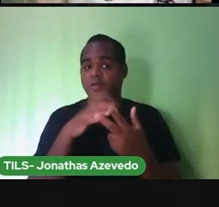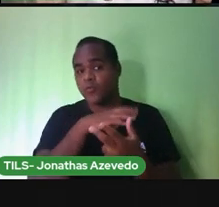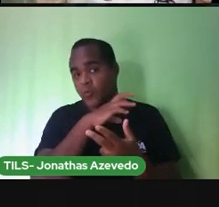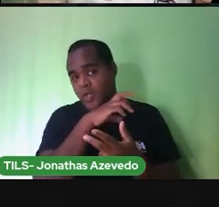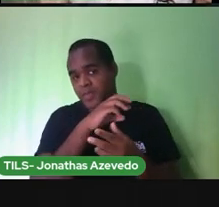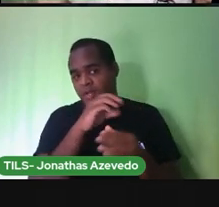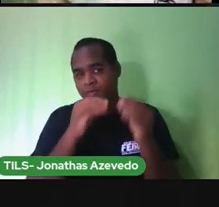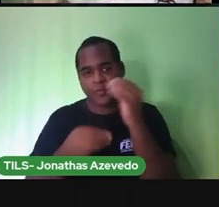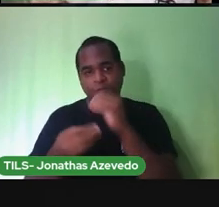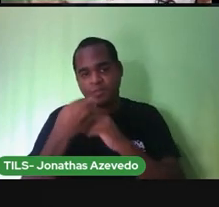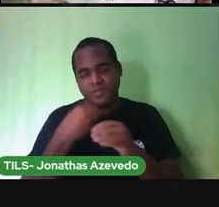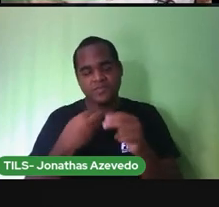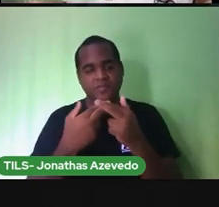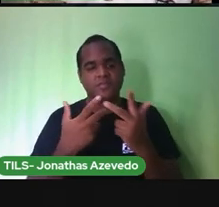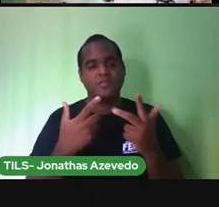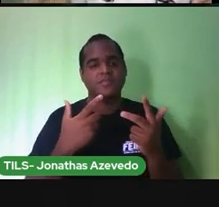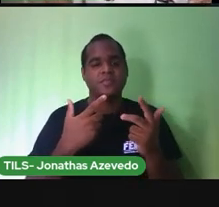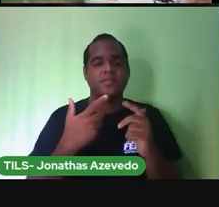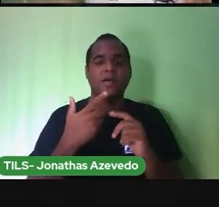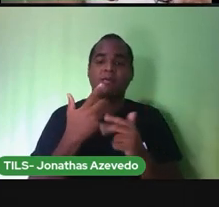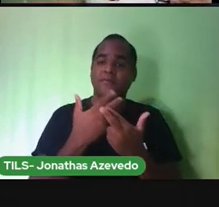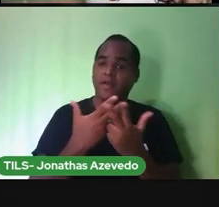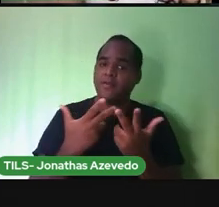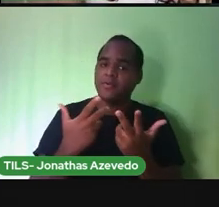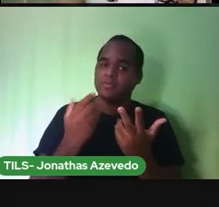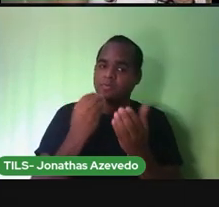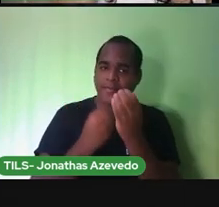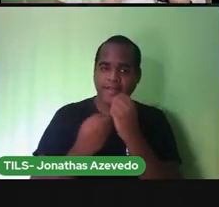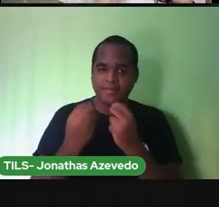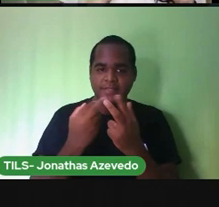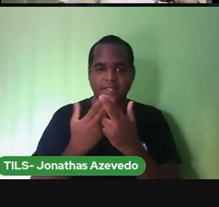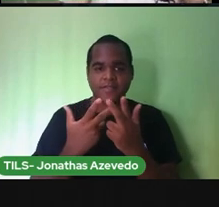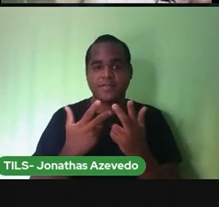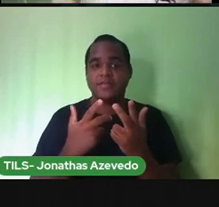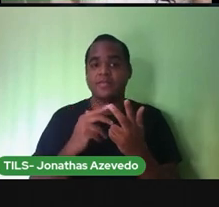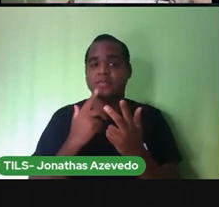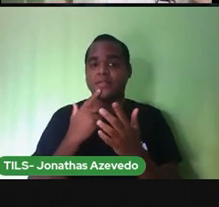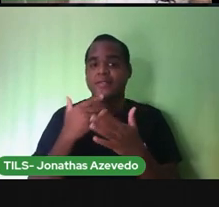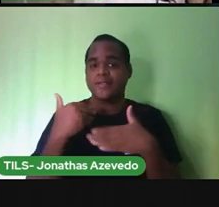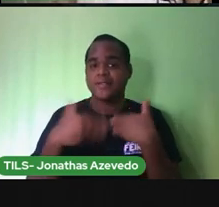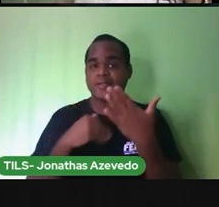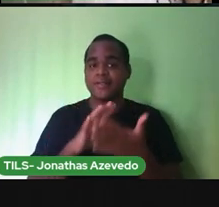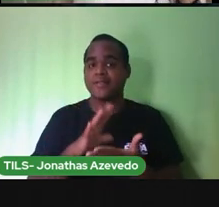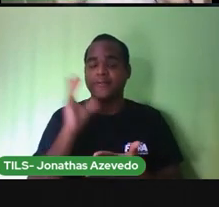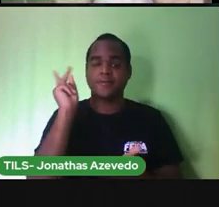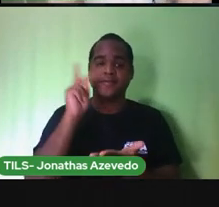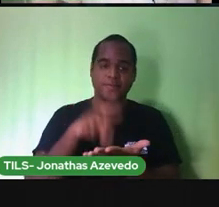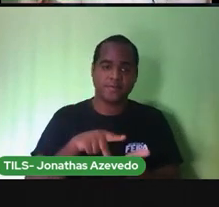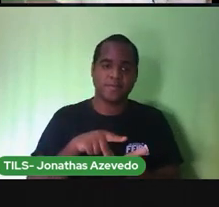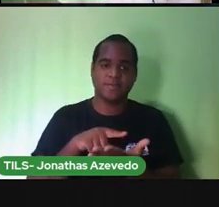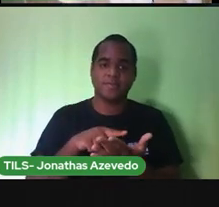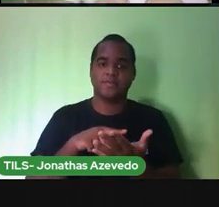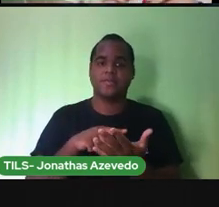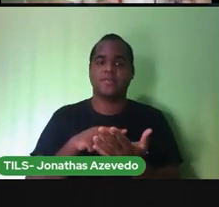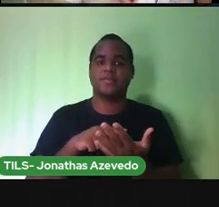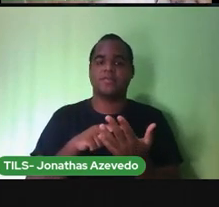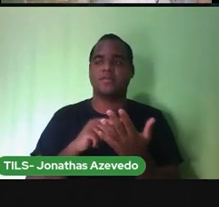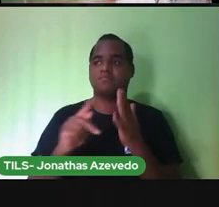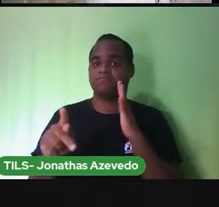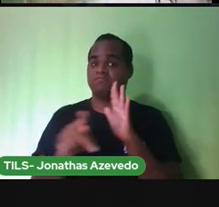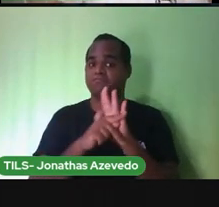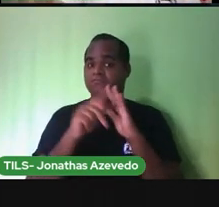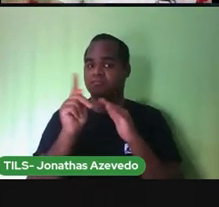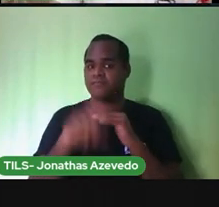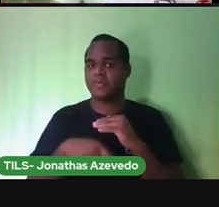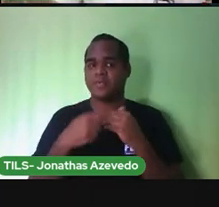para se alimentar dele das sobras quando a gente faz esse tipo de prática a gente tem